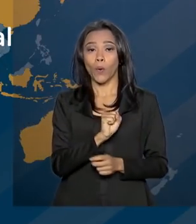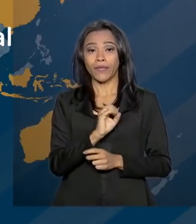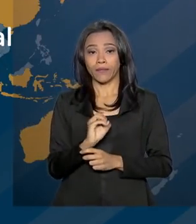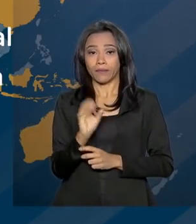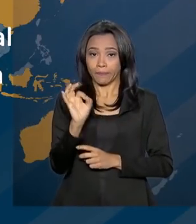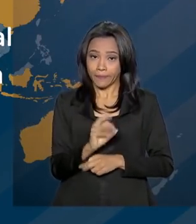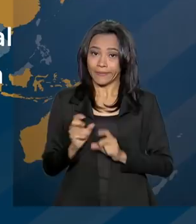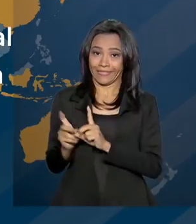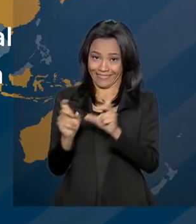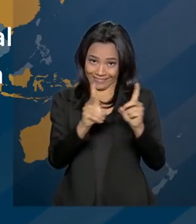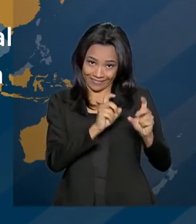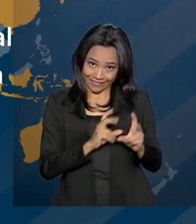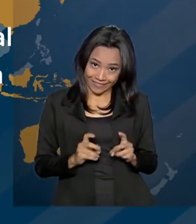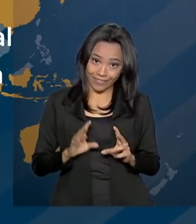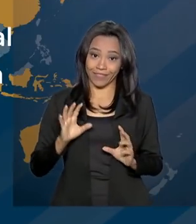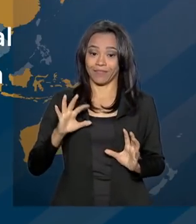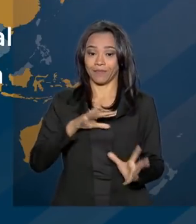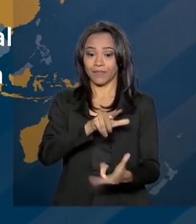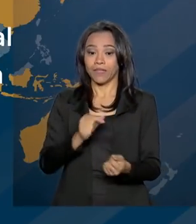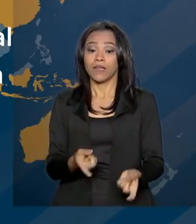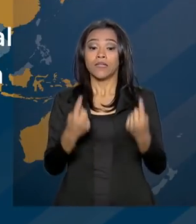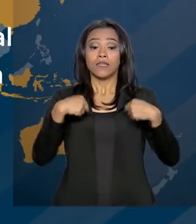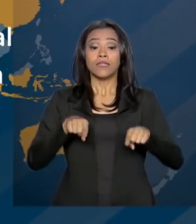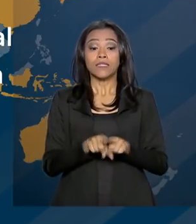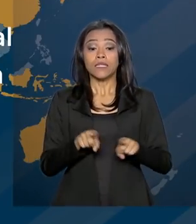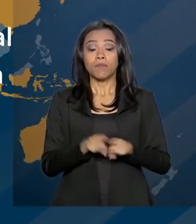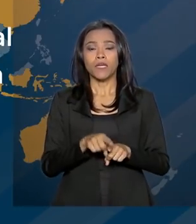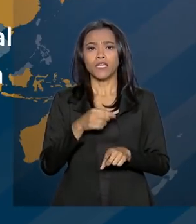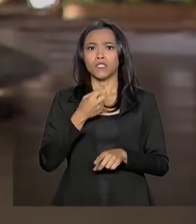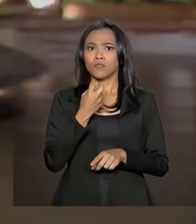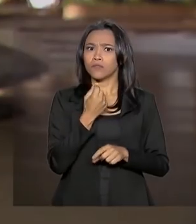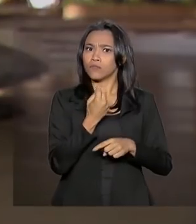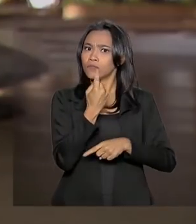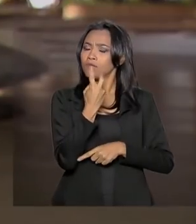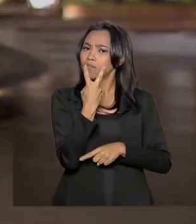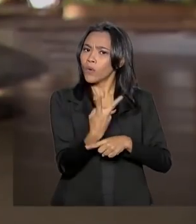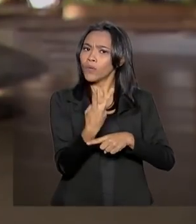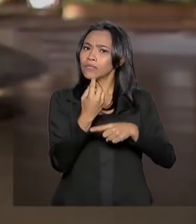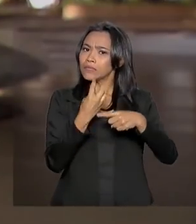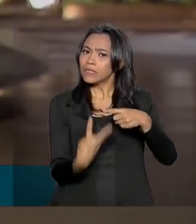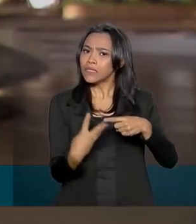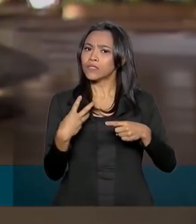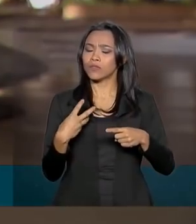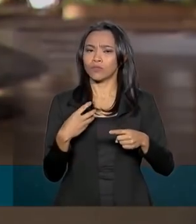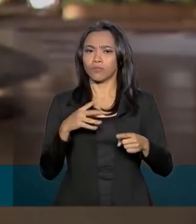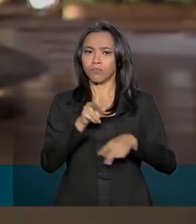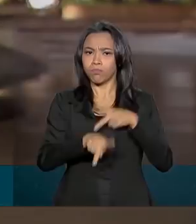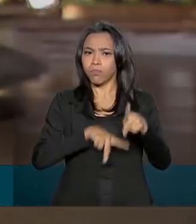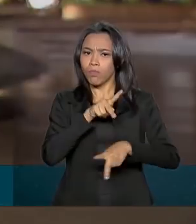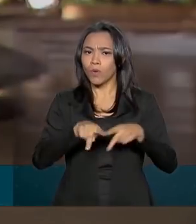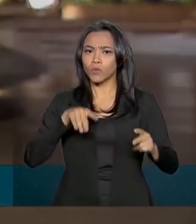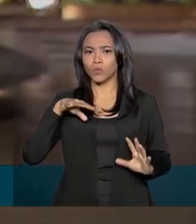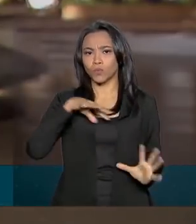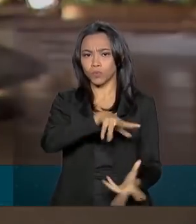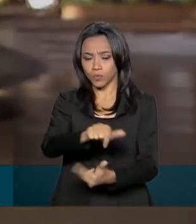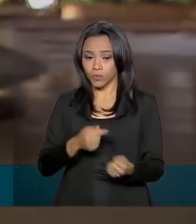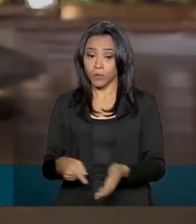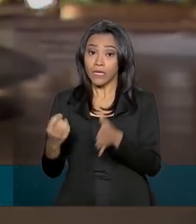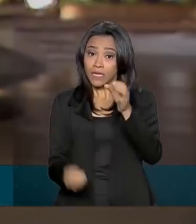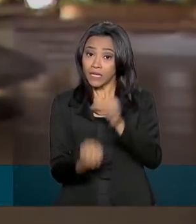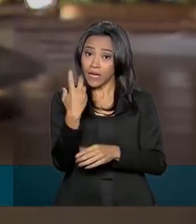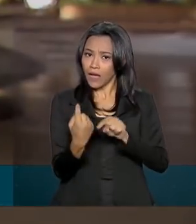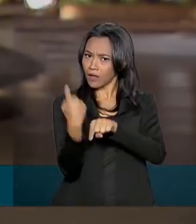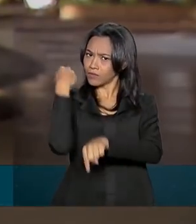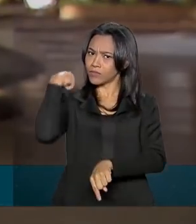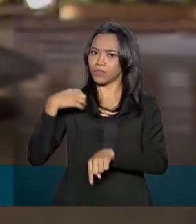e concentram 2 terços da população do planeta. Criado em 1999, em resposta a